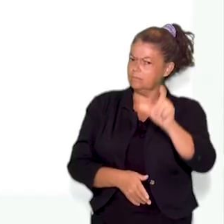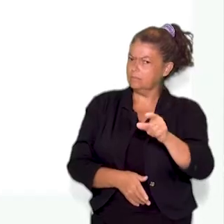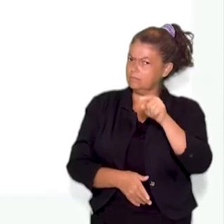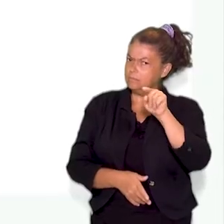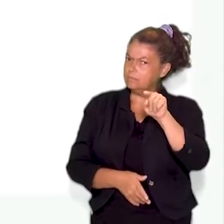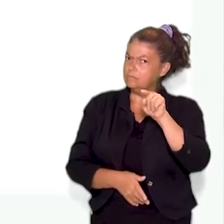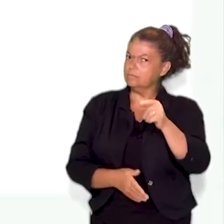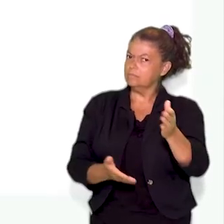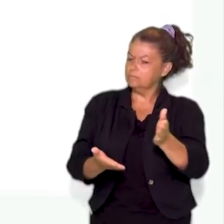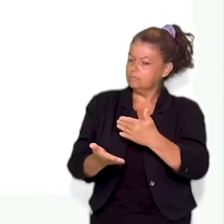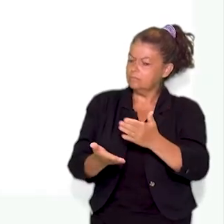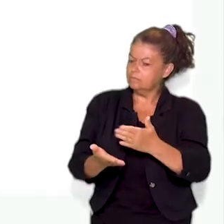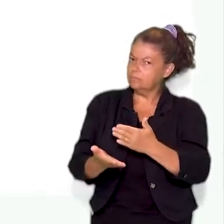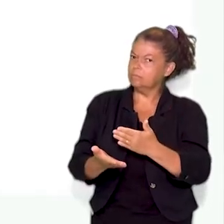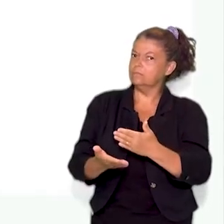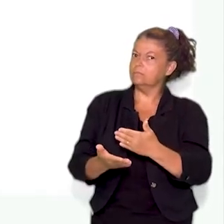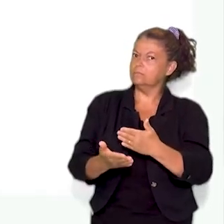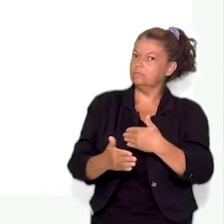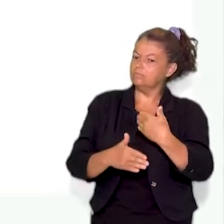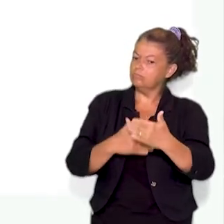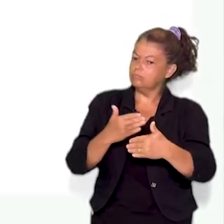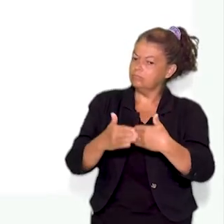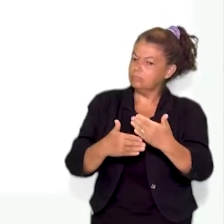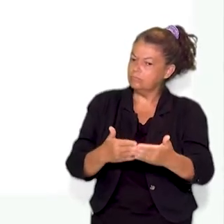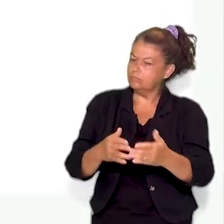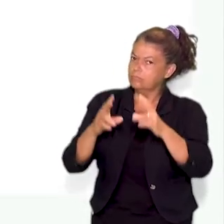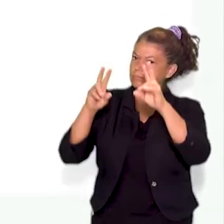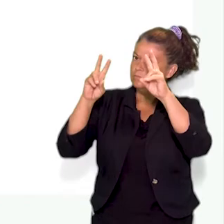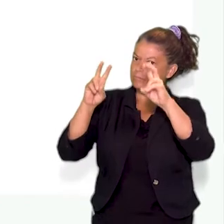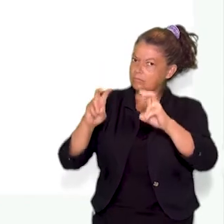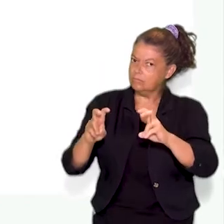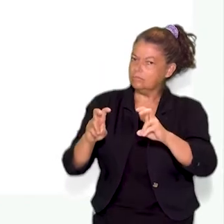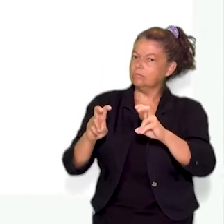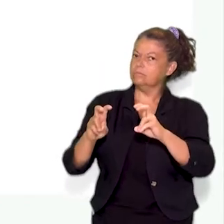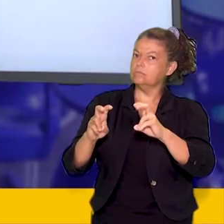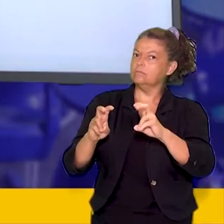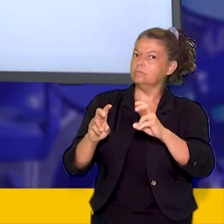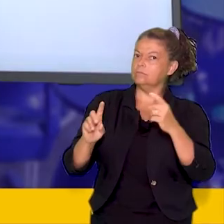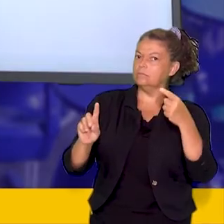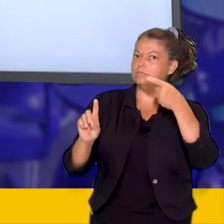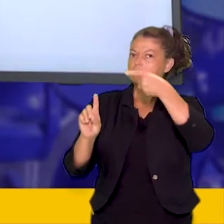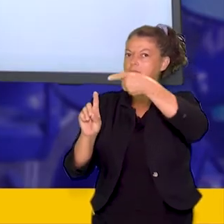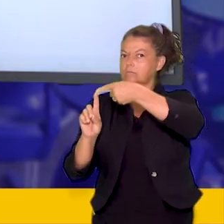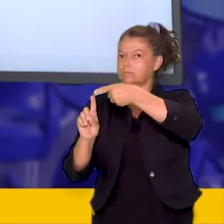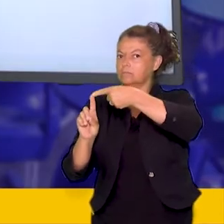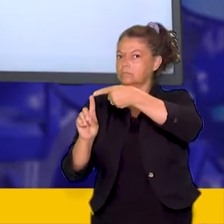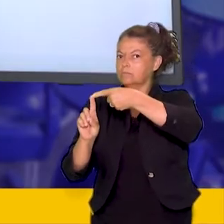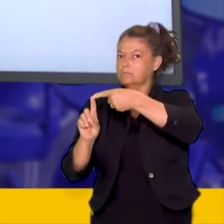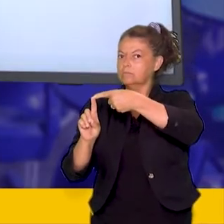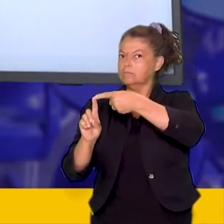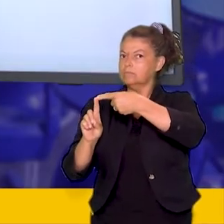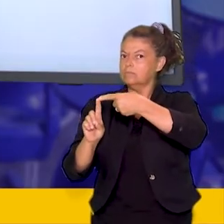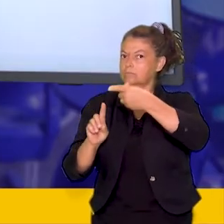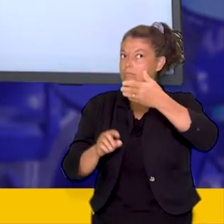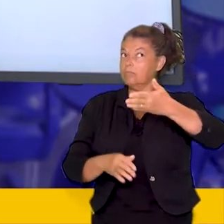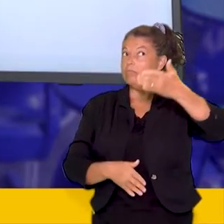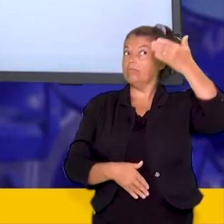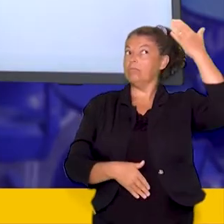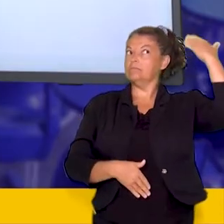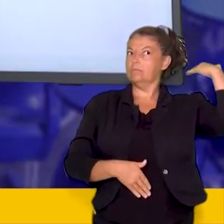O nosso objetivo hoje é contextualizar as ideias do passado com o presente.